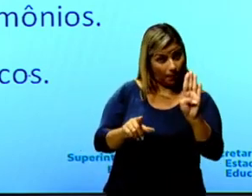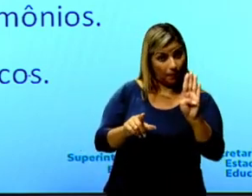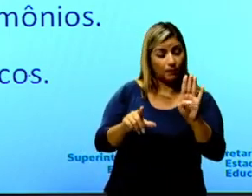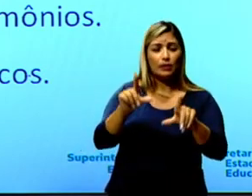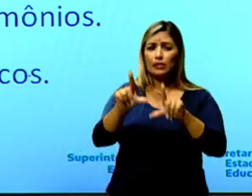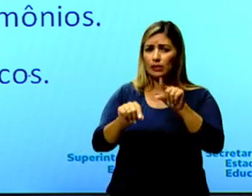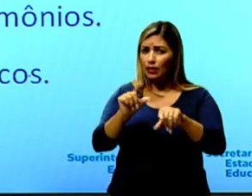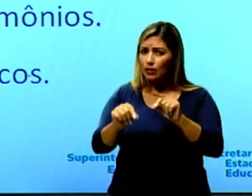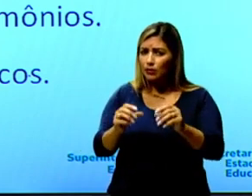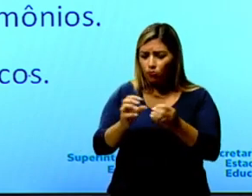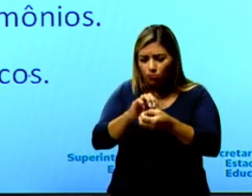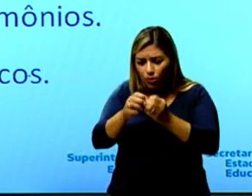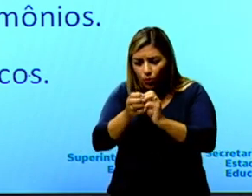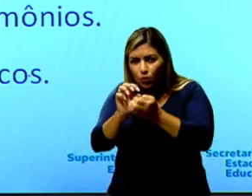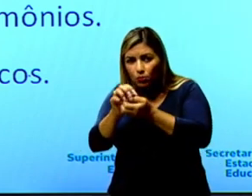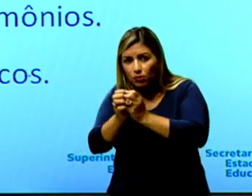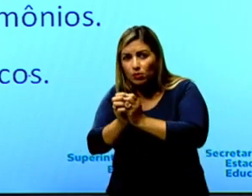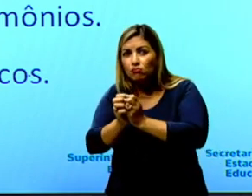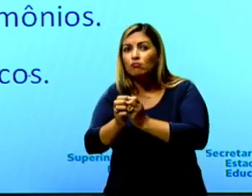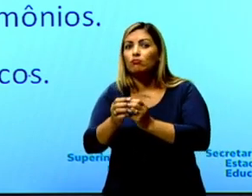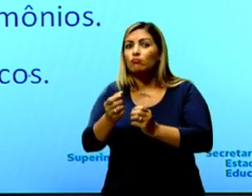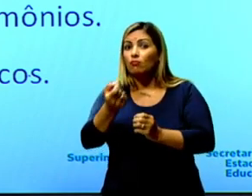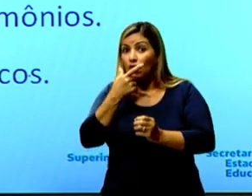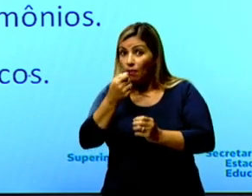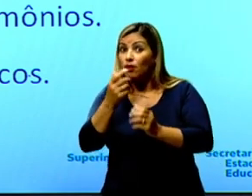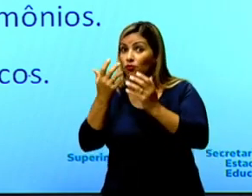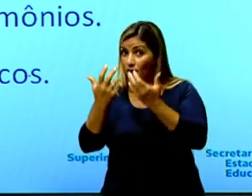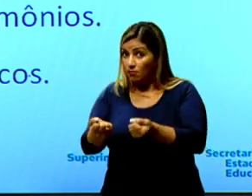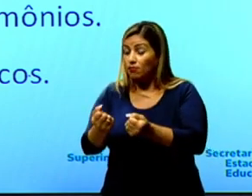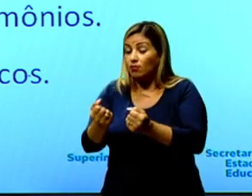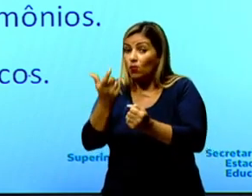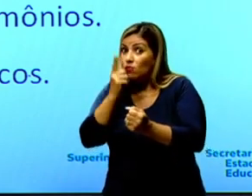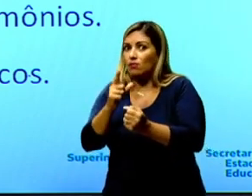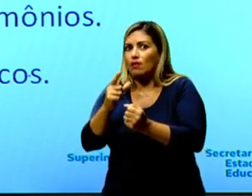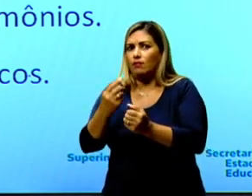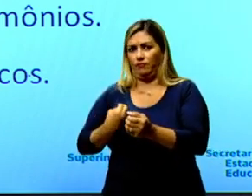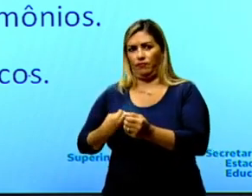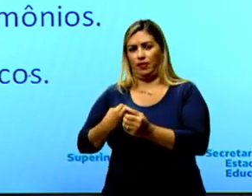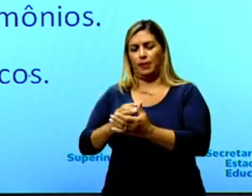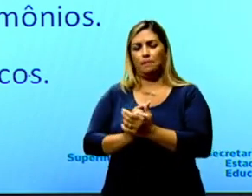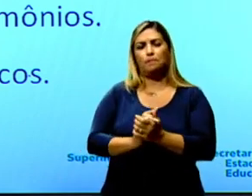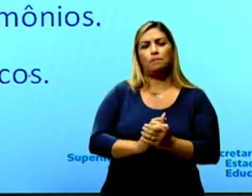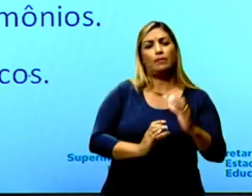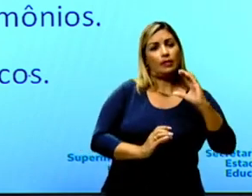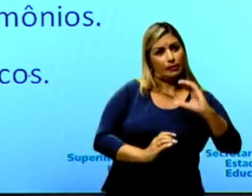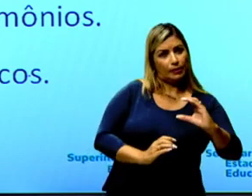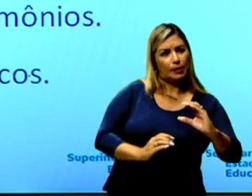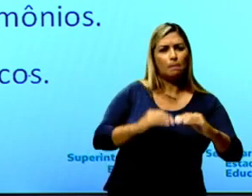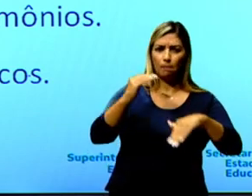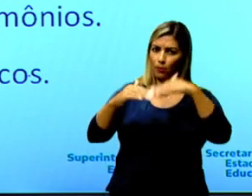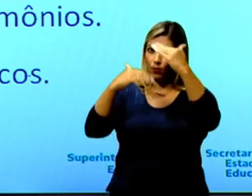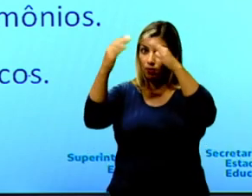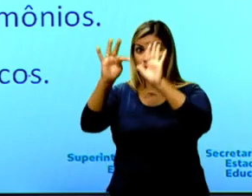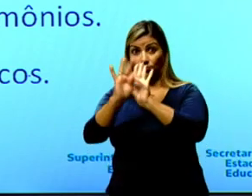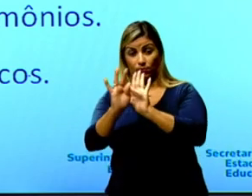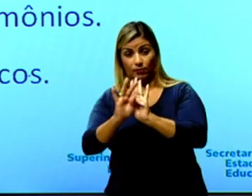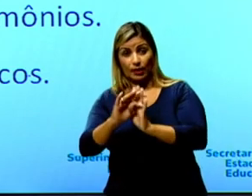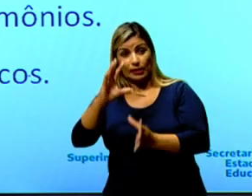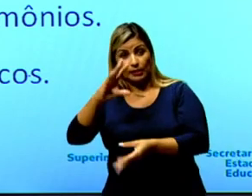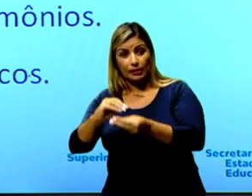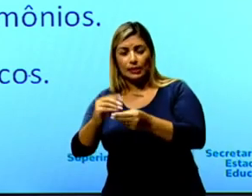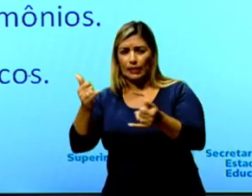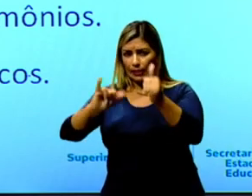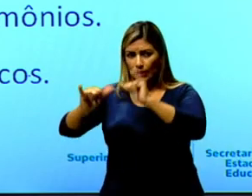micro-organismos resistentes a antibióticos, letra C, o progresso na técnica da síntese